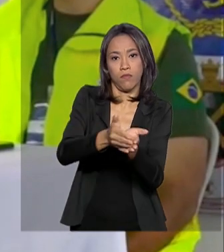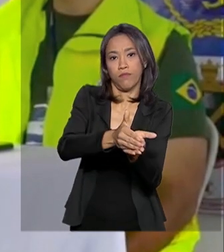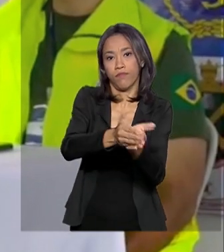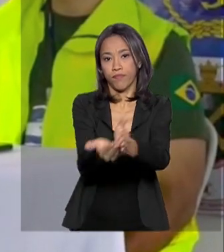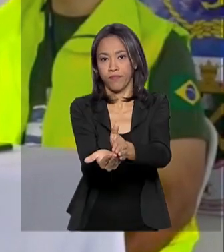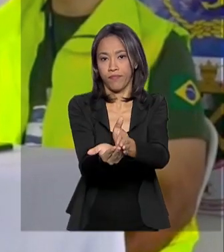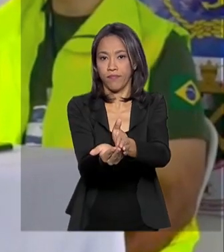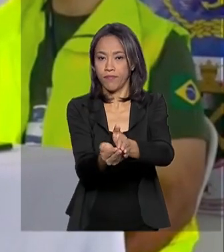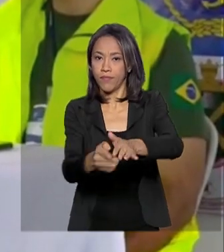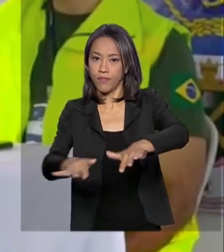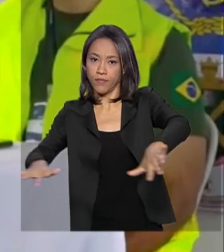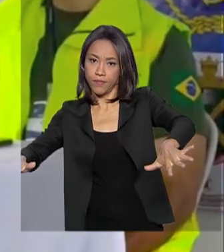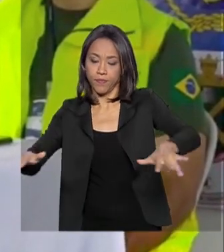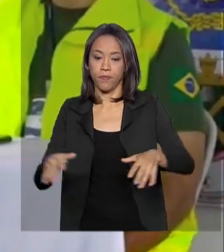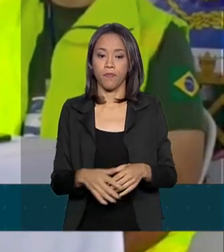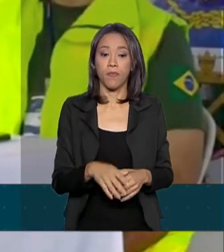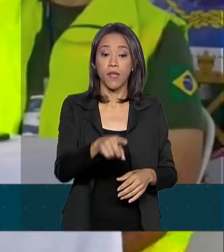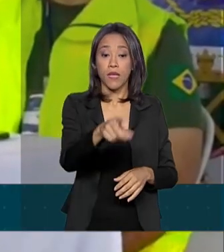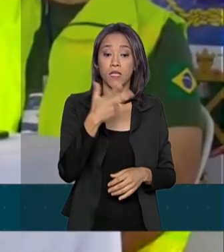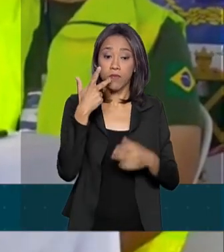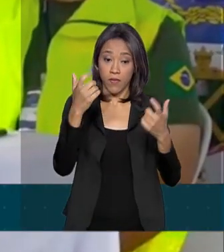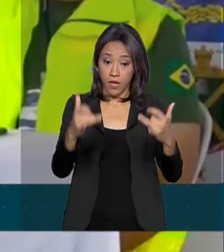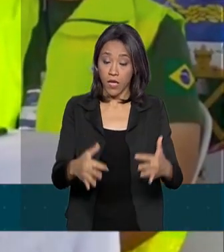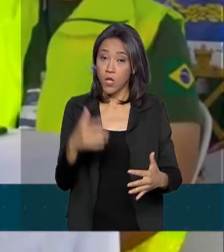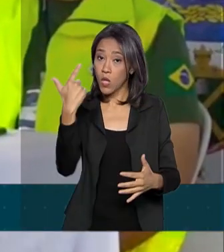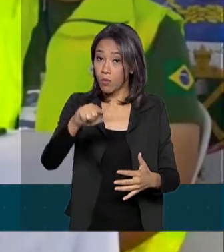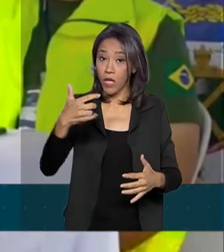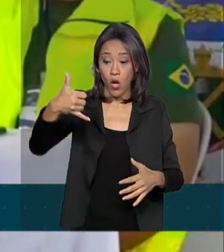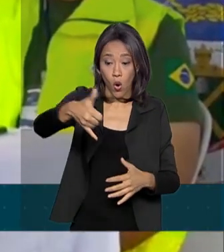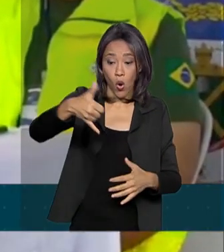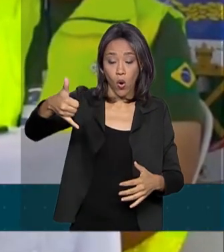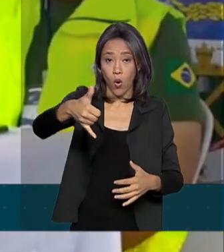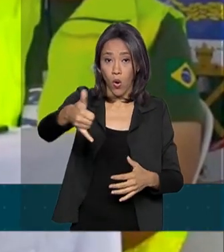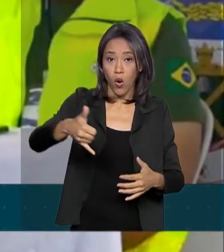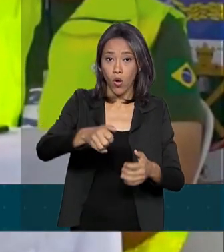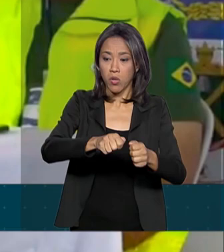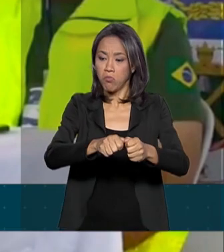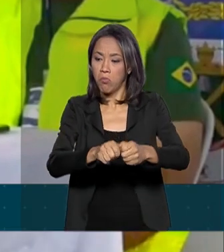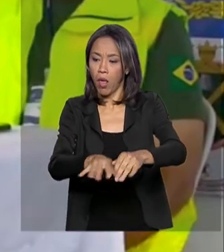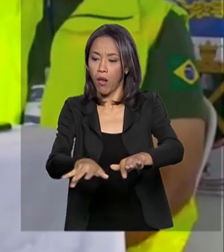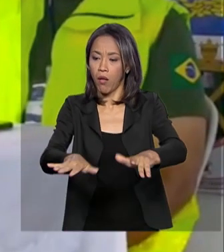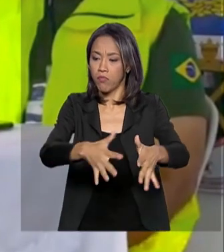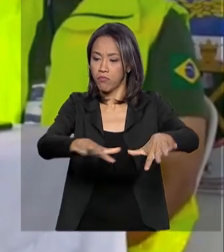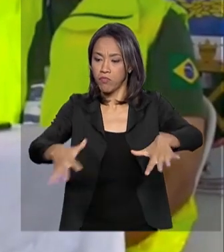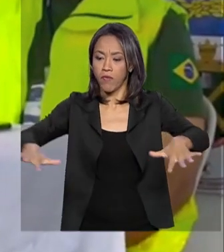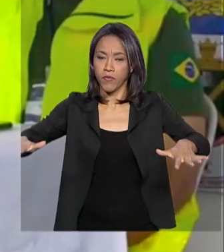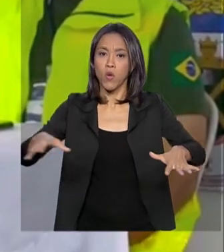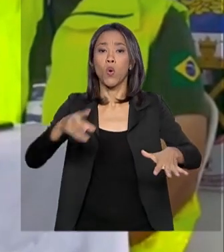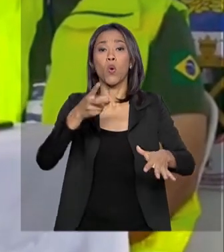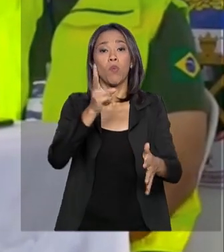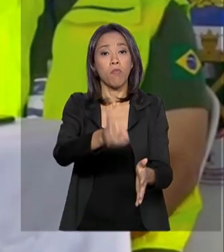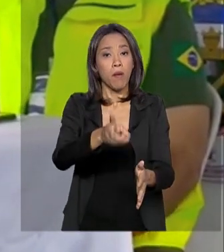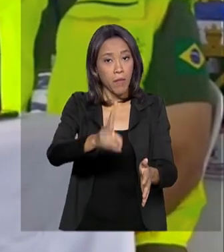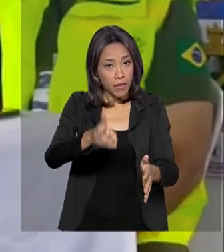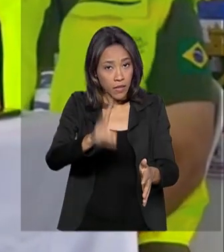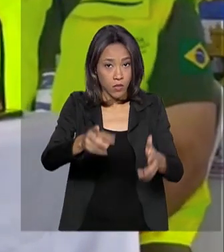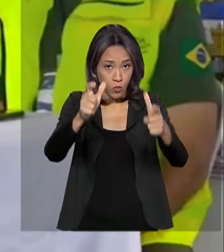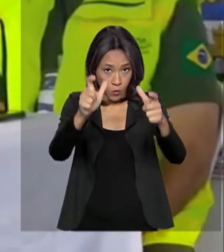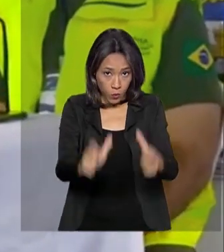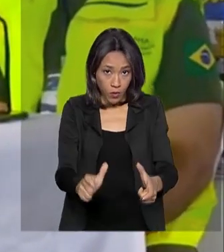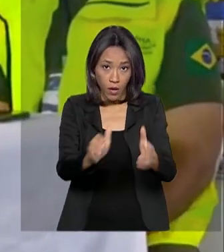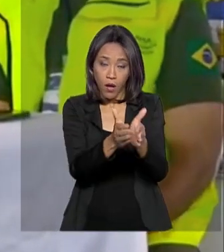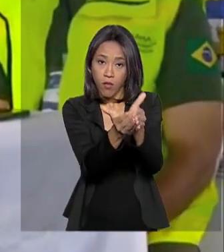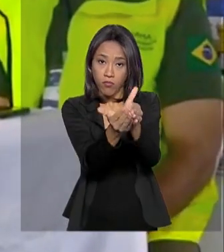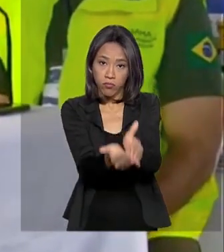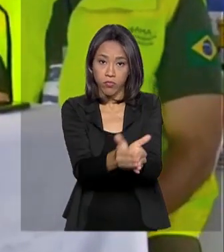Não há vazamento de óleo nesse momento total. O navio está estável onde ele está, sendo acompanhado